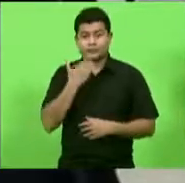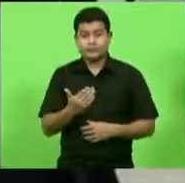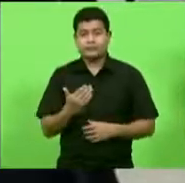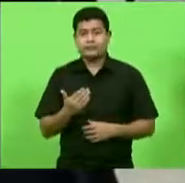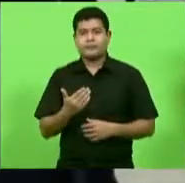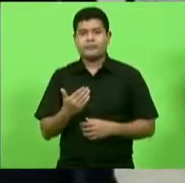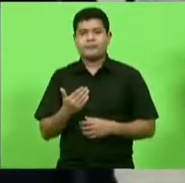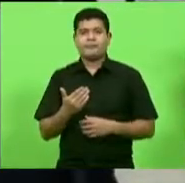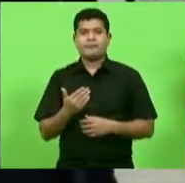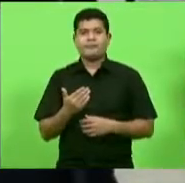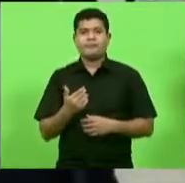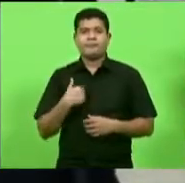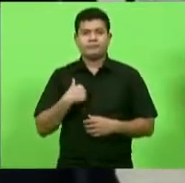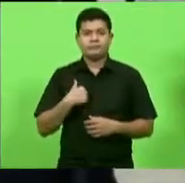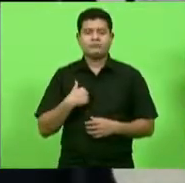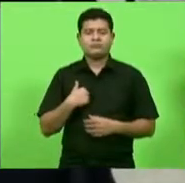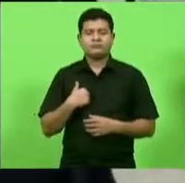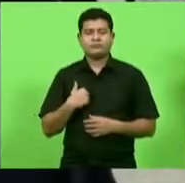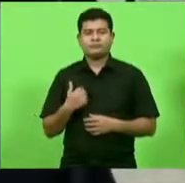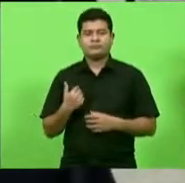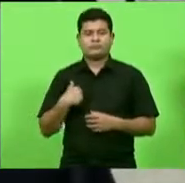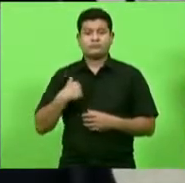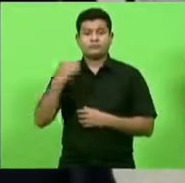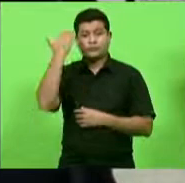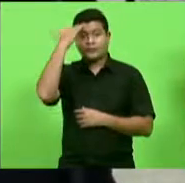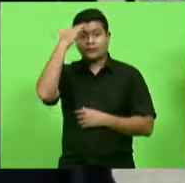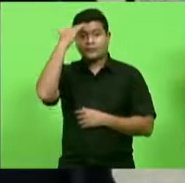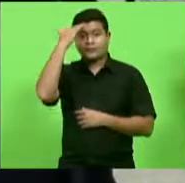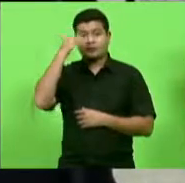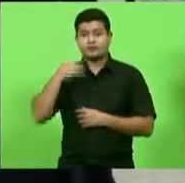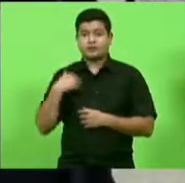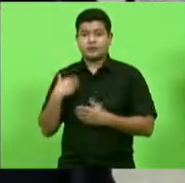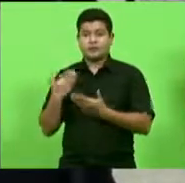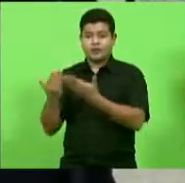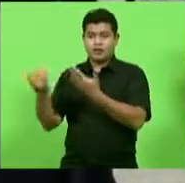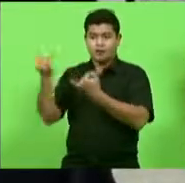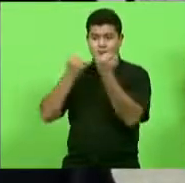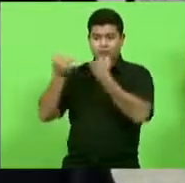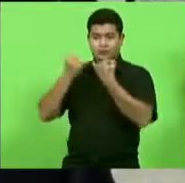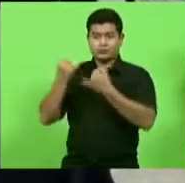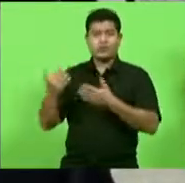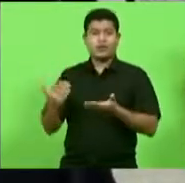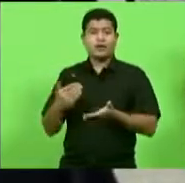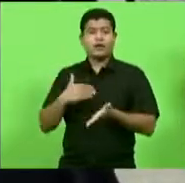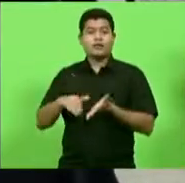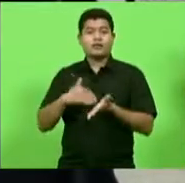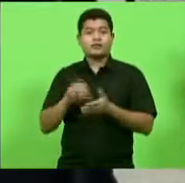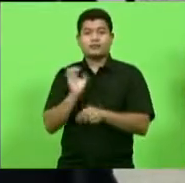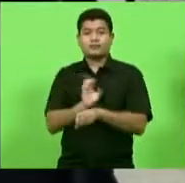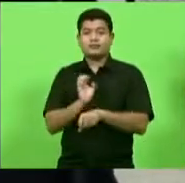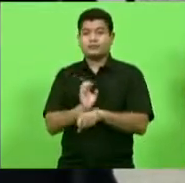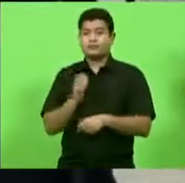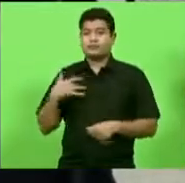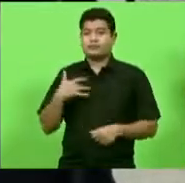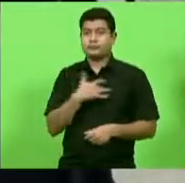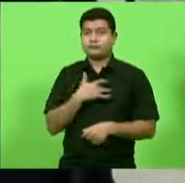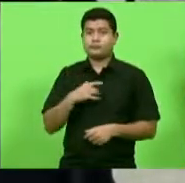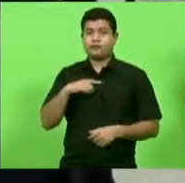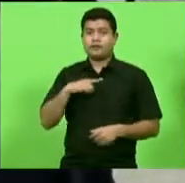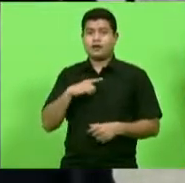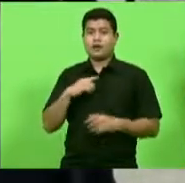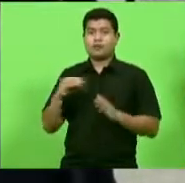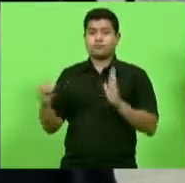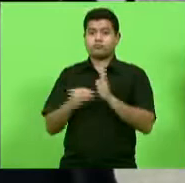e soube extra oficialmente pela Secretaria de Estado da Saúde que houve uma